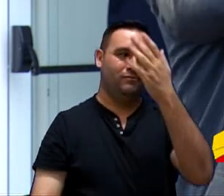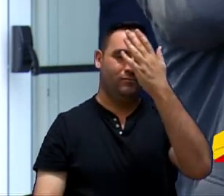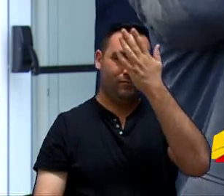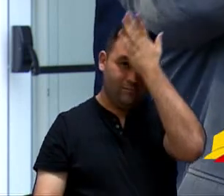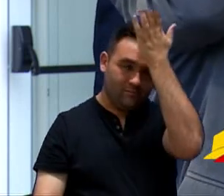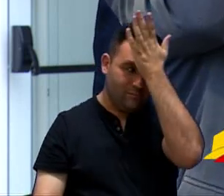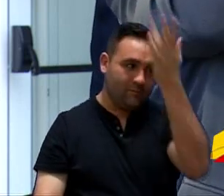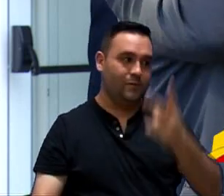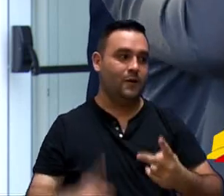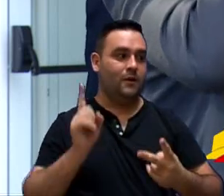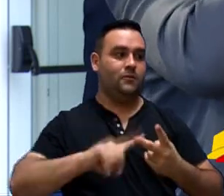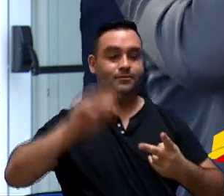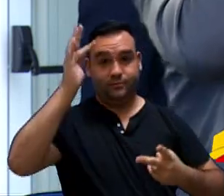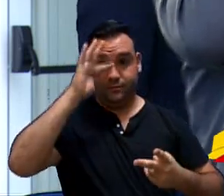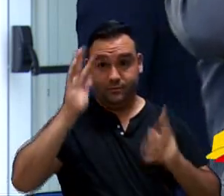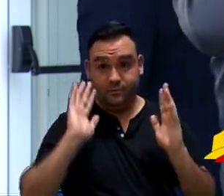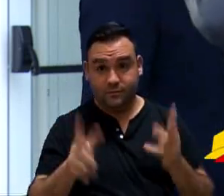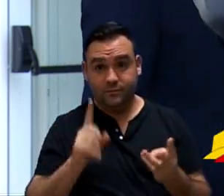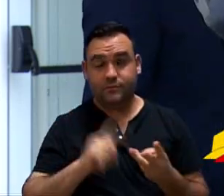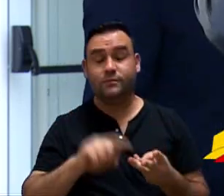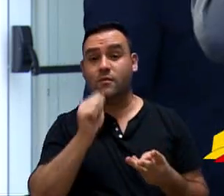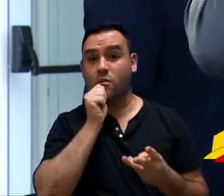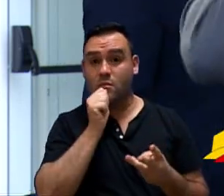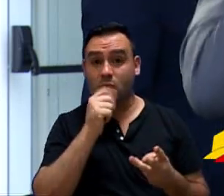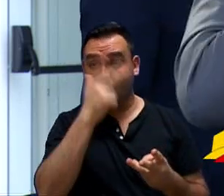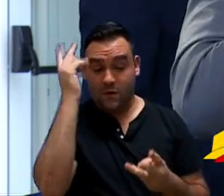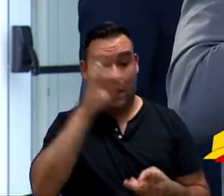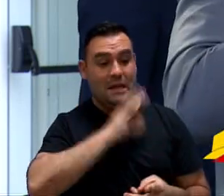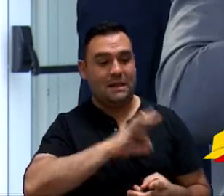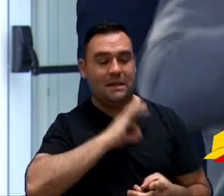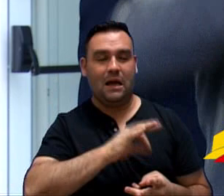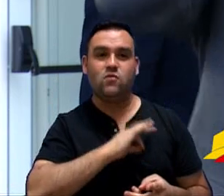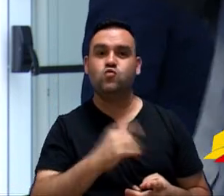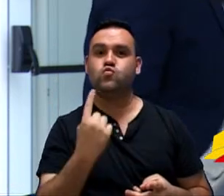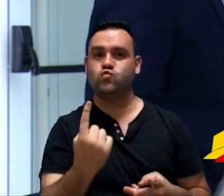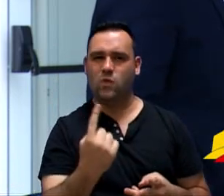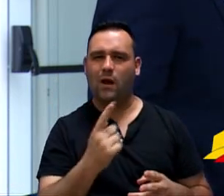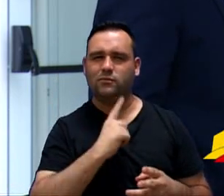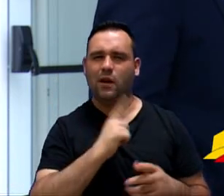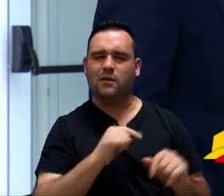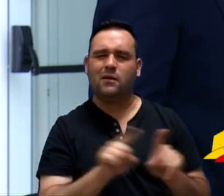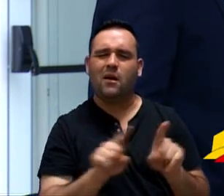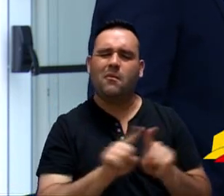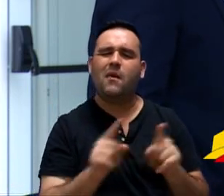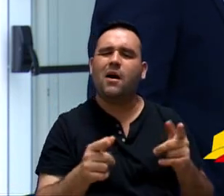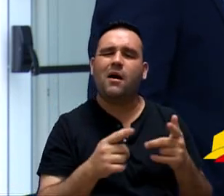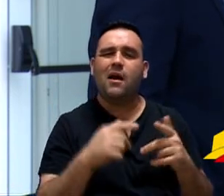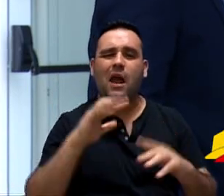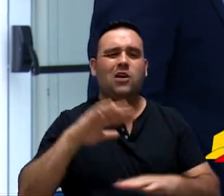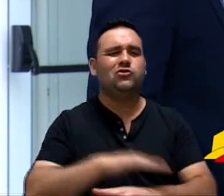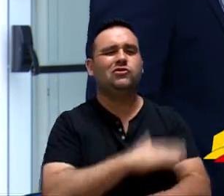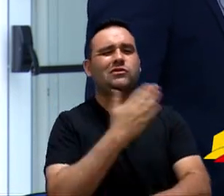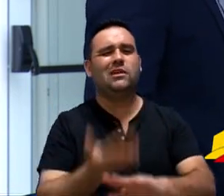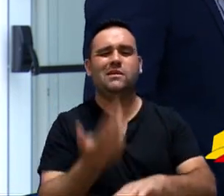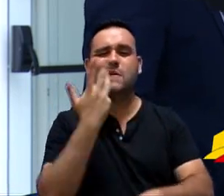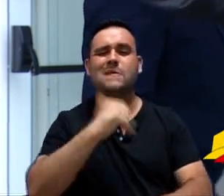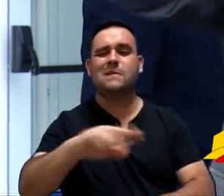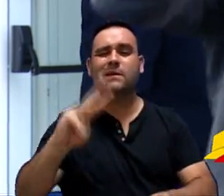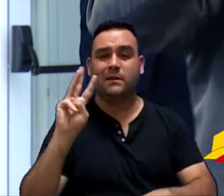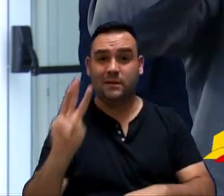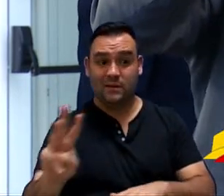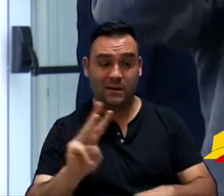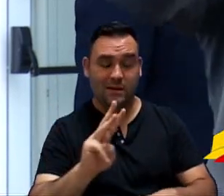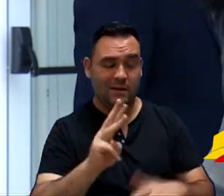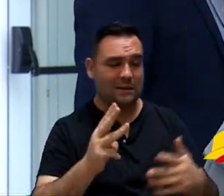região, o Fausto já tem anunciado, o Silvano, a pessoa que ganha um salário mínimo e às vezes você trabalhou o dia todo, você tem 3 crianças, chega na